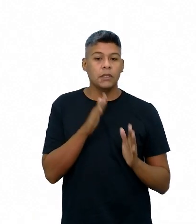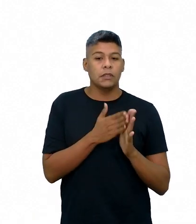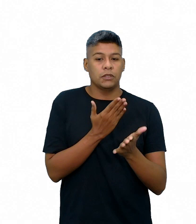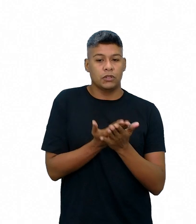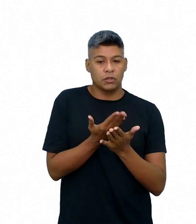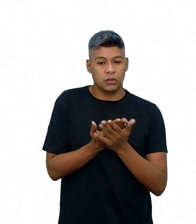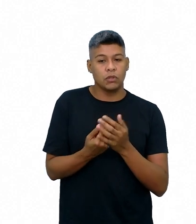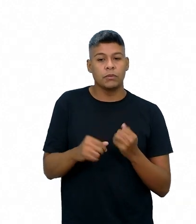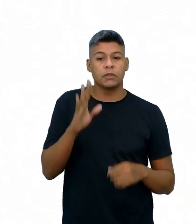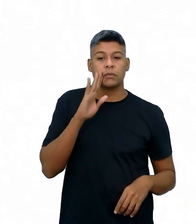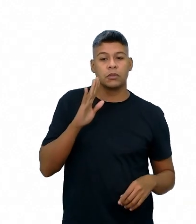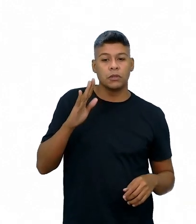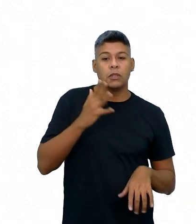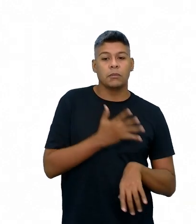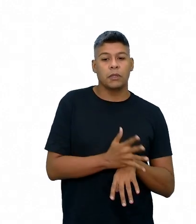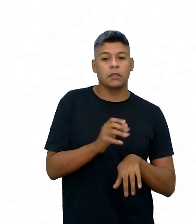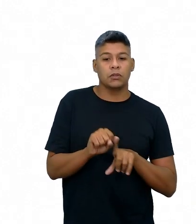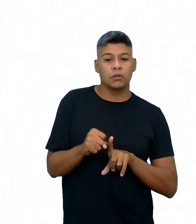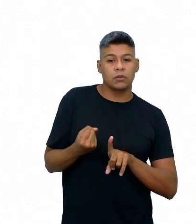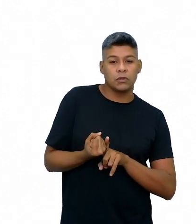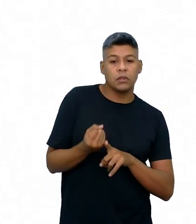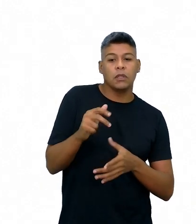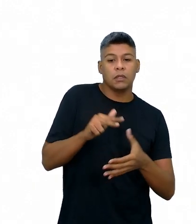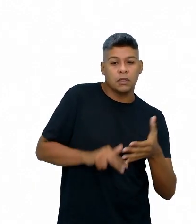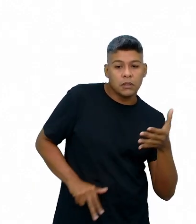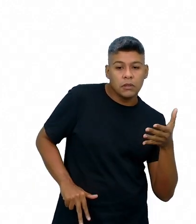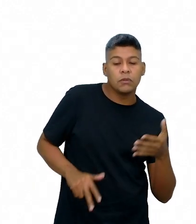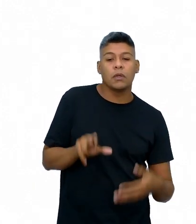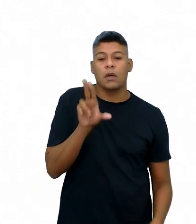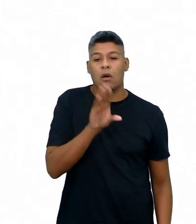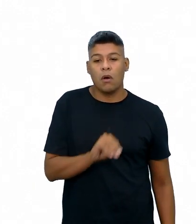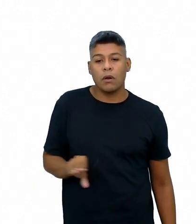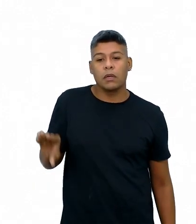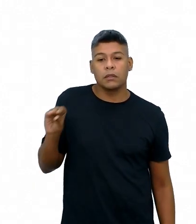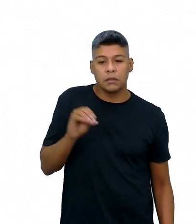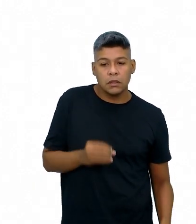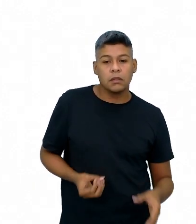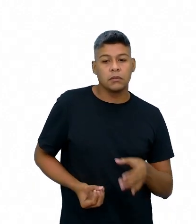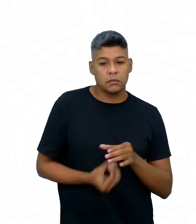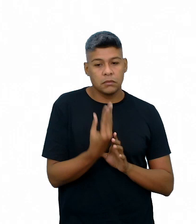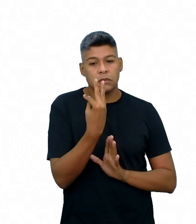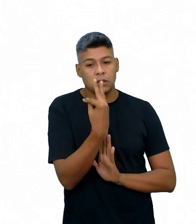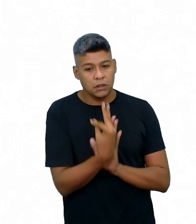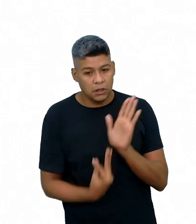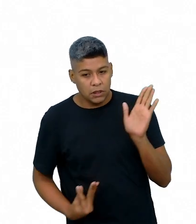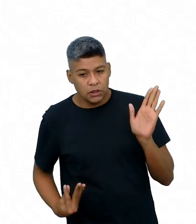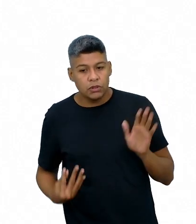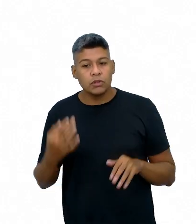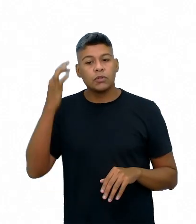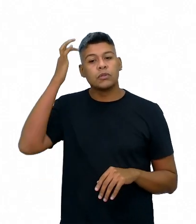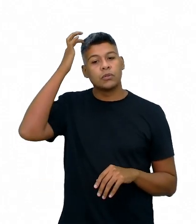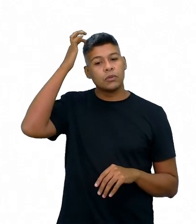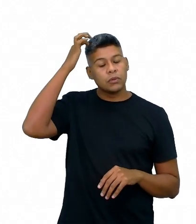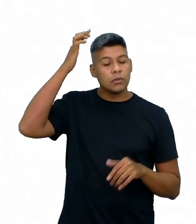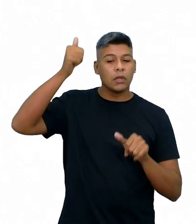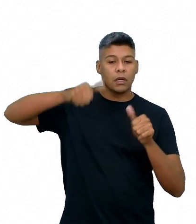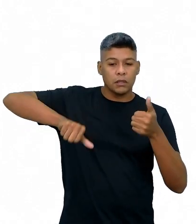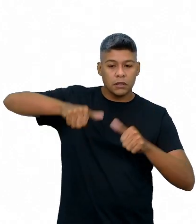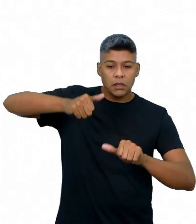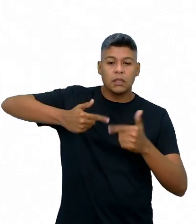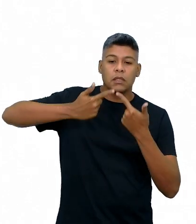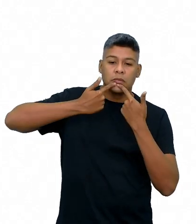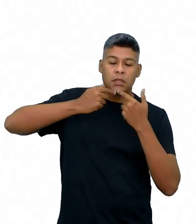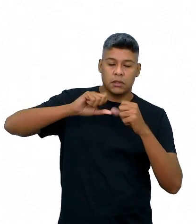precisam priorizar as práticas sociais de leitura, de oralidade, de produção textual e análise